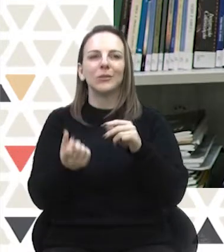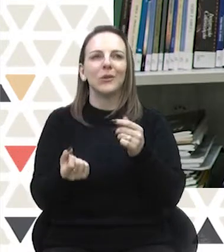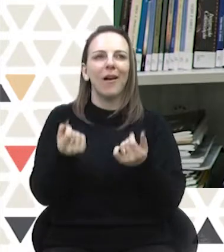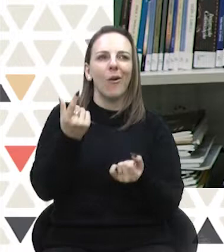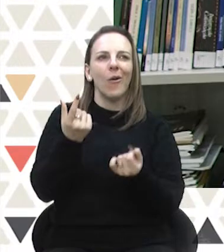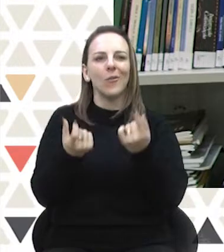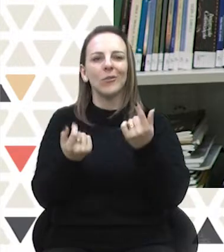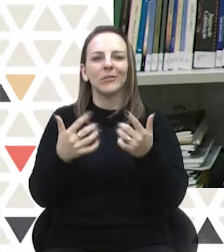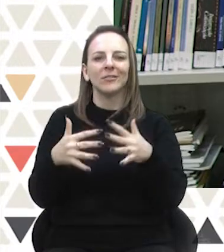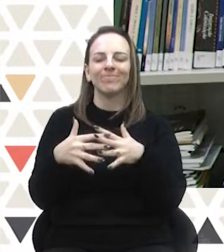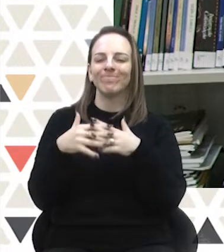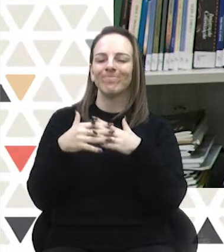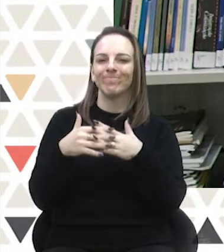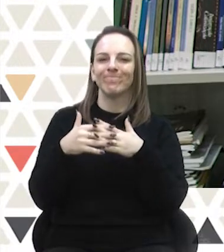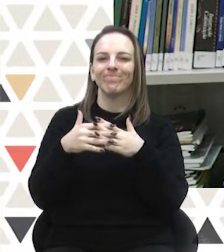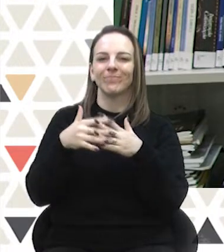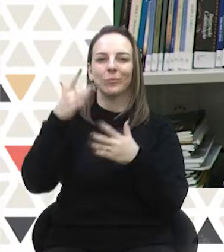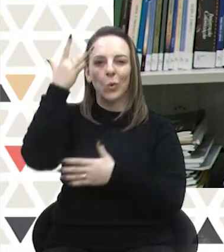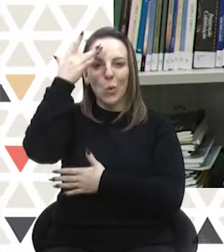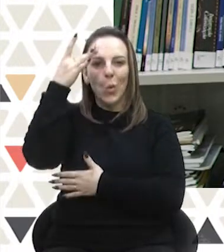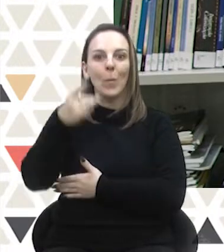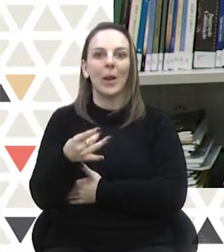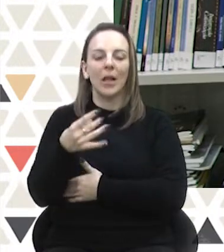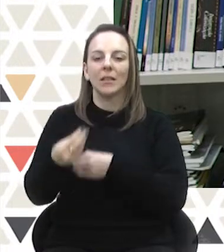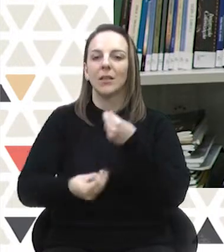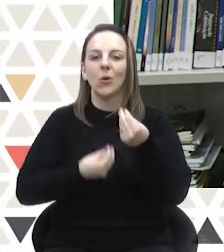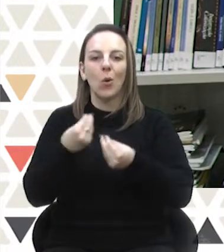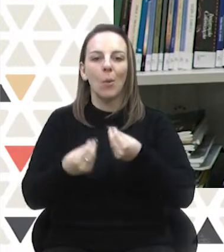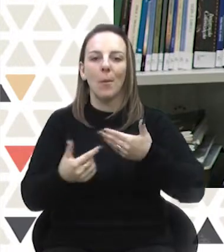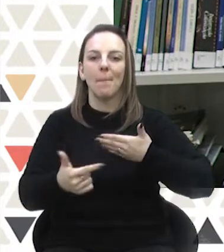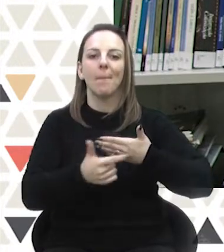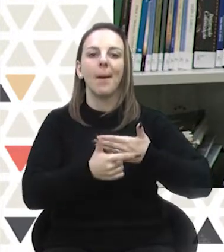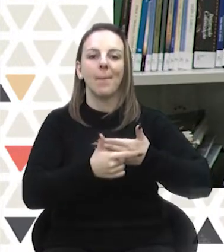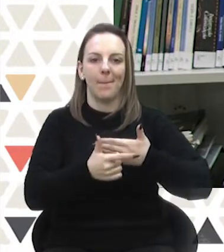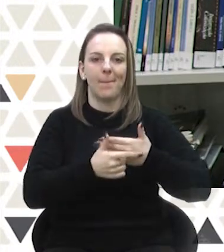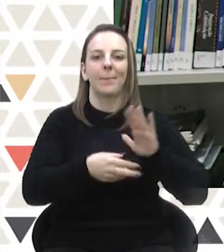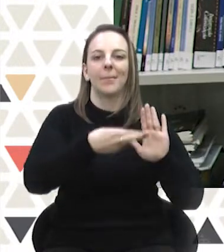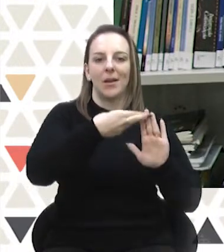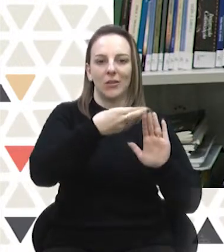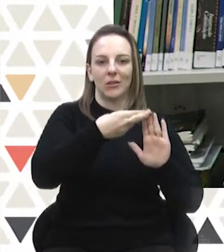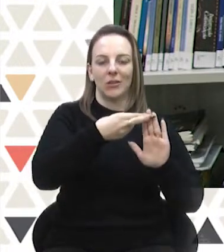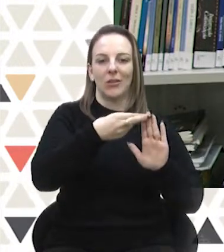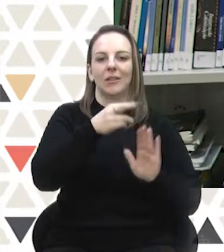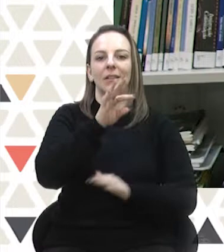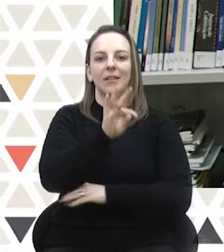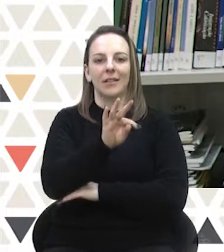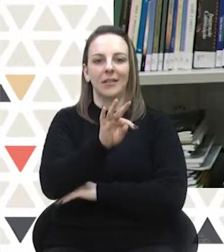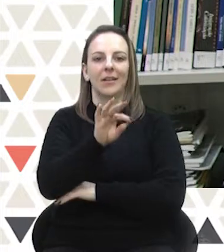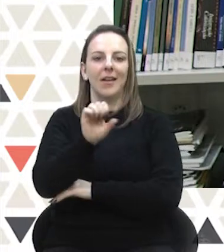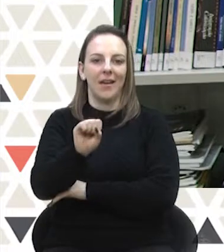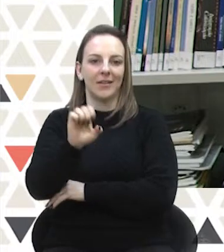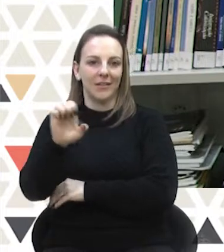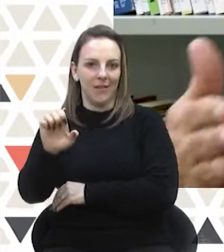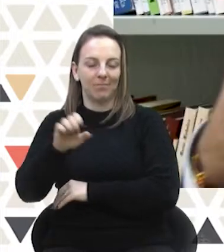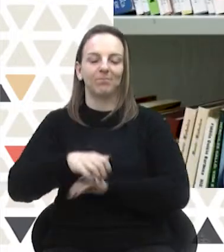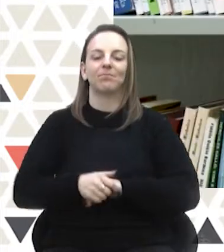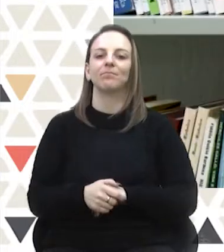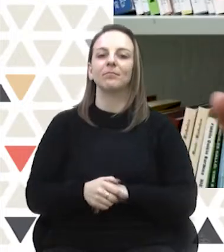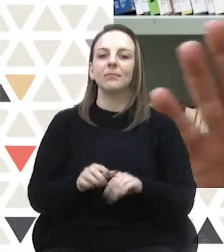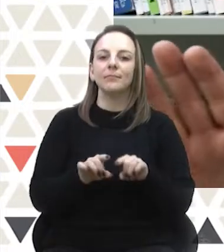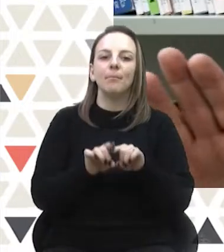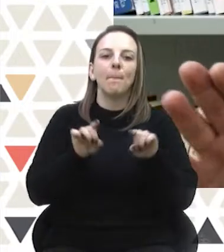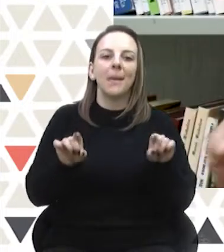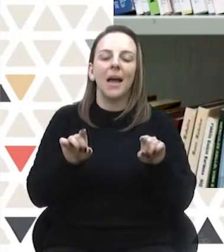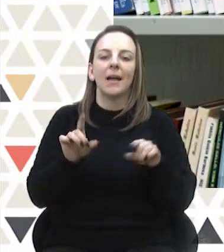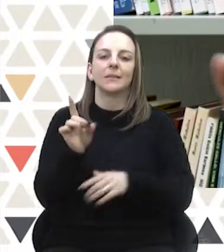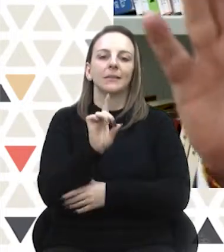alguma dificuldade da compreensão do papel das resoluções do Tribunal Superior Eleitoral. Mas isso